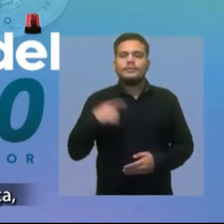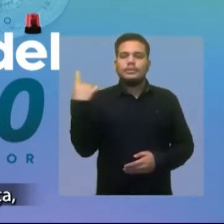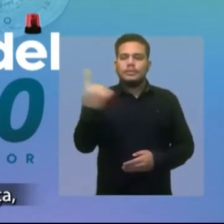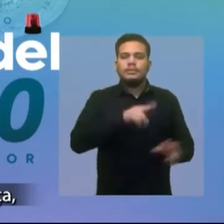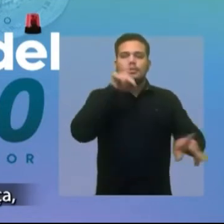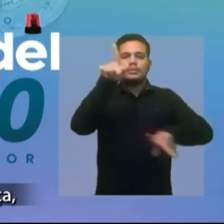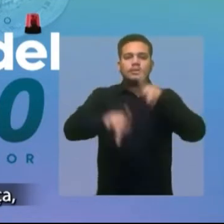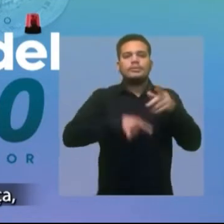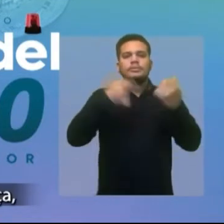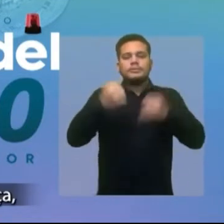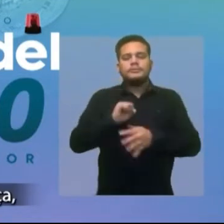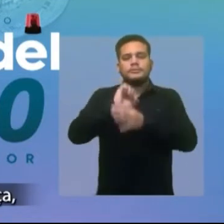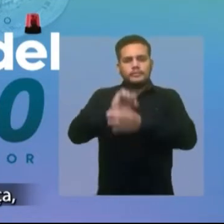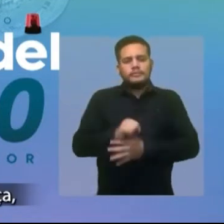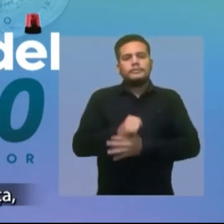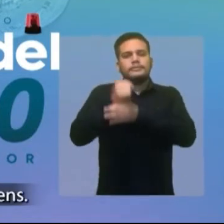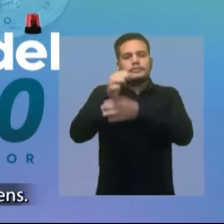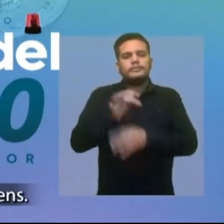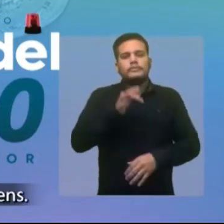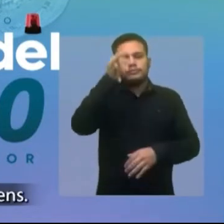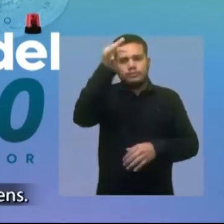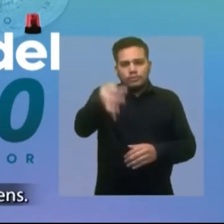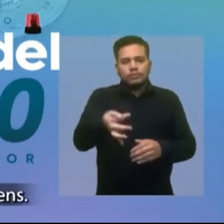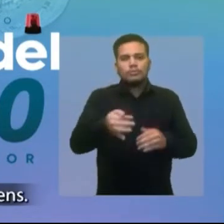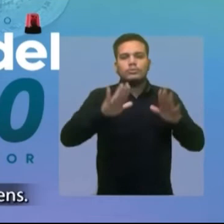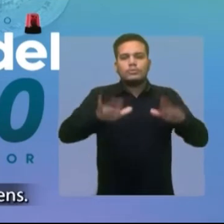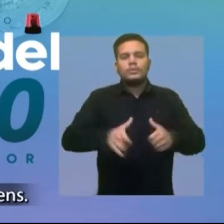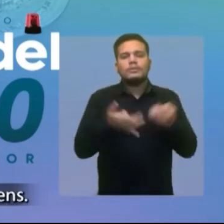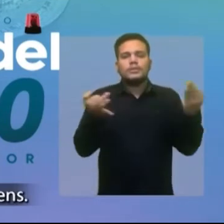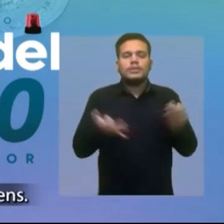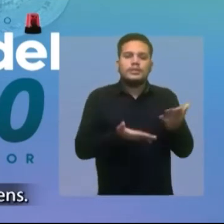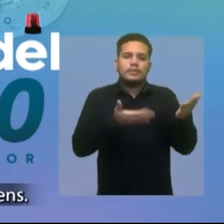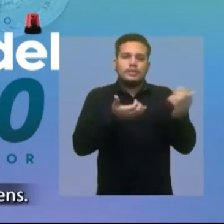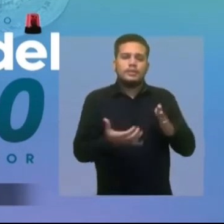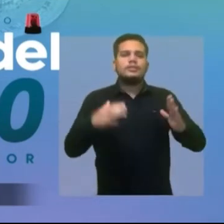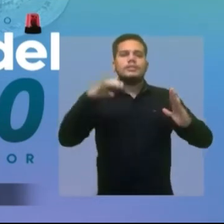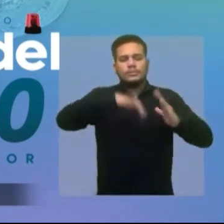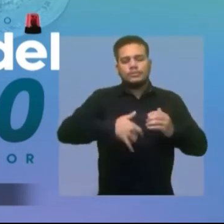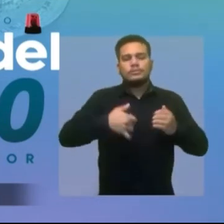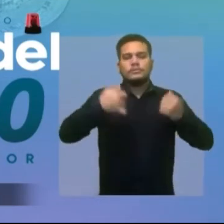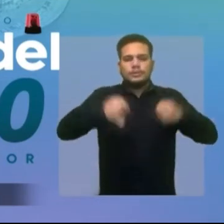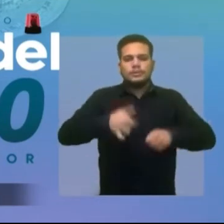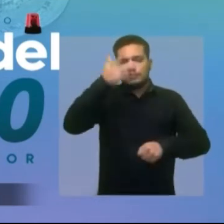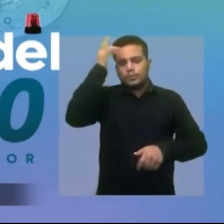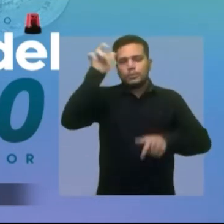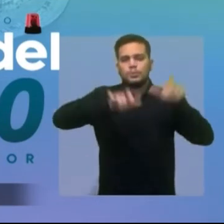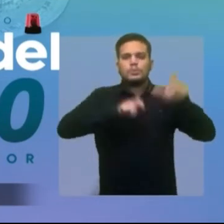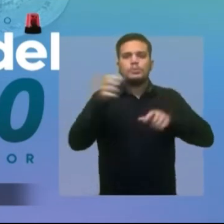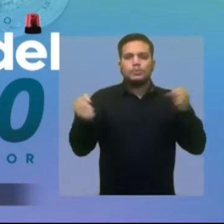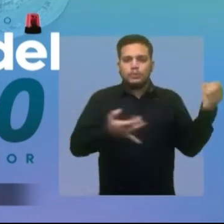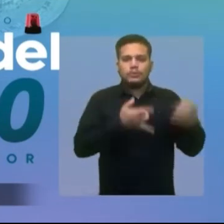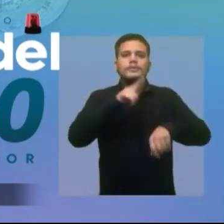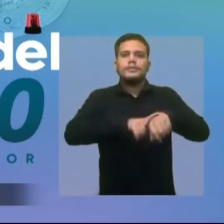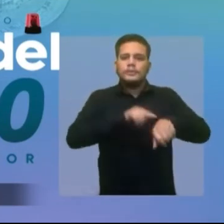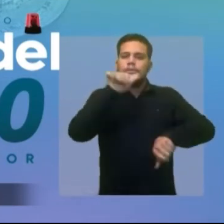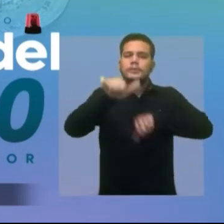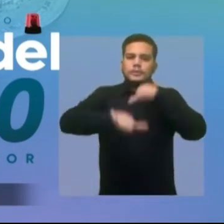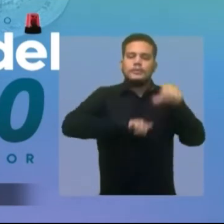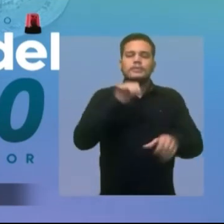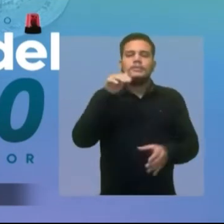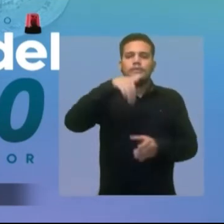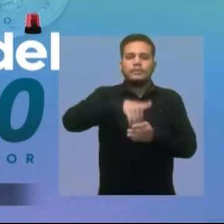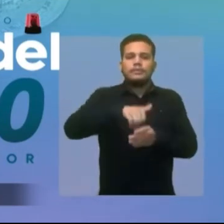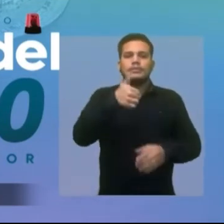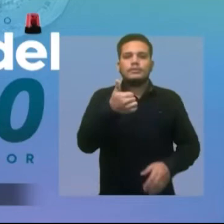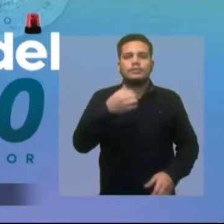Nossa população precisa de segurança, de um futuro digno para os nossos jovens. O Senado precisa de gente nova. É hora de